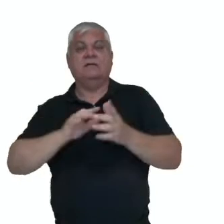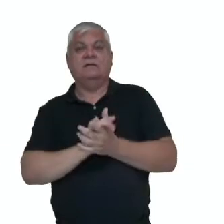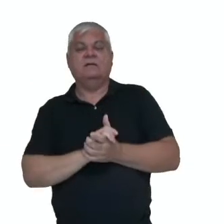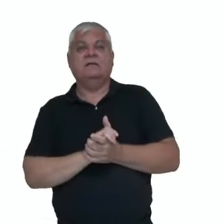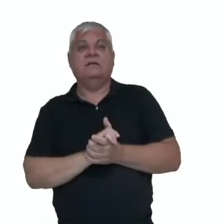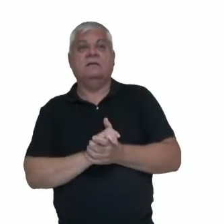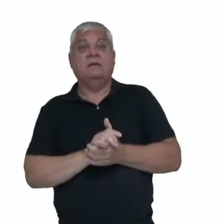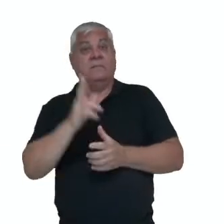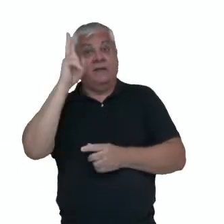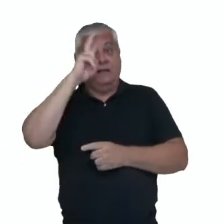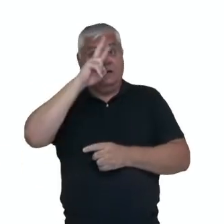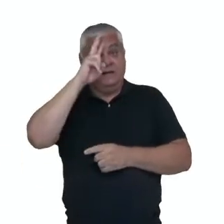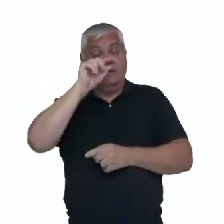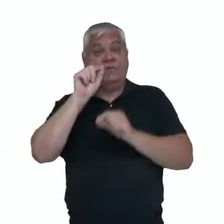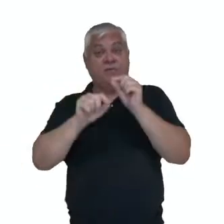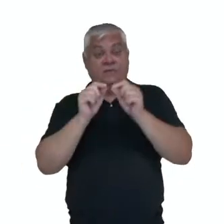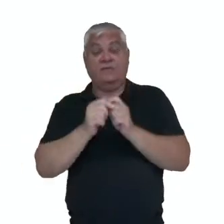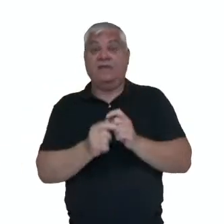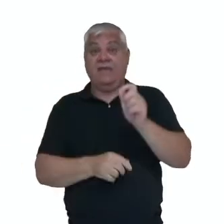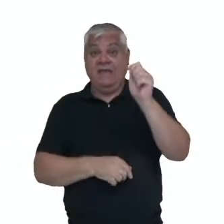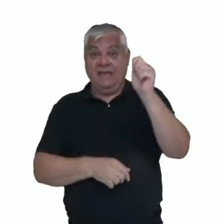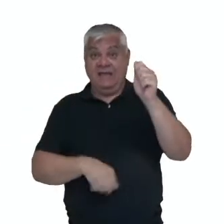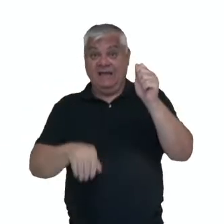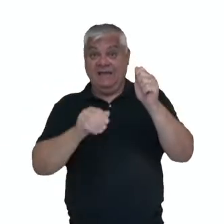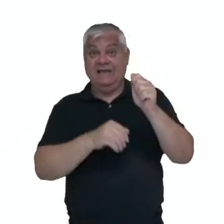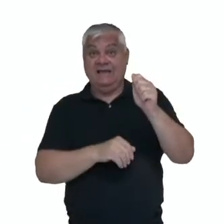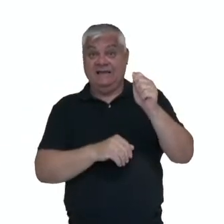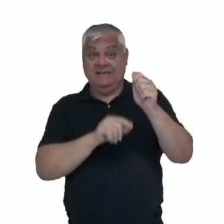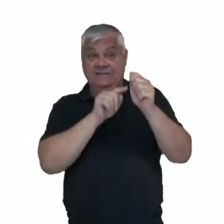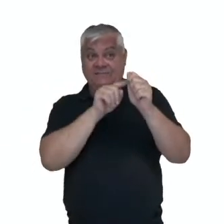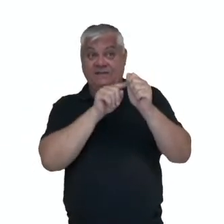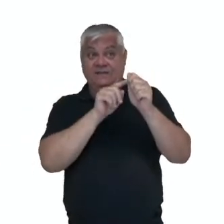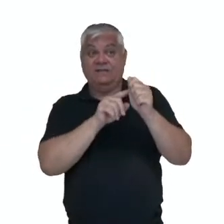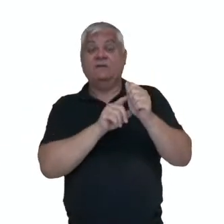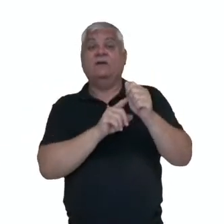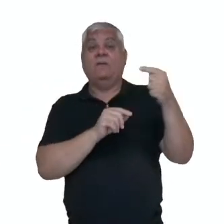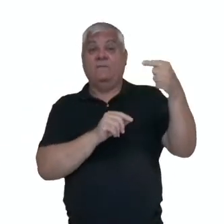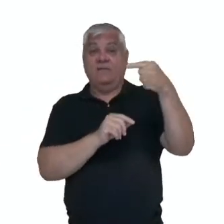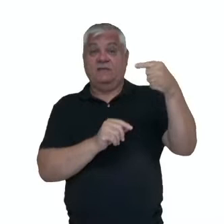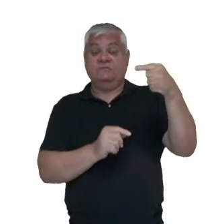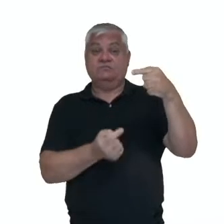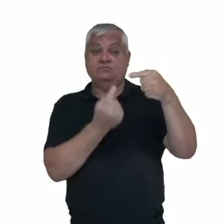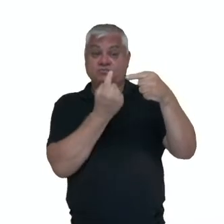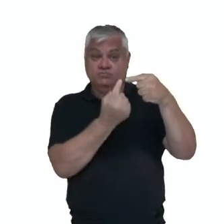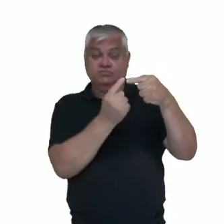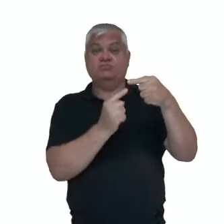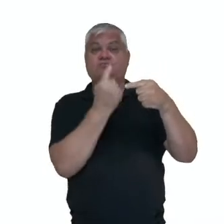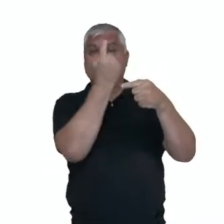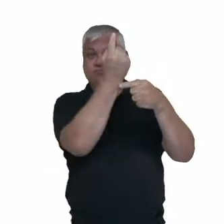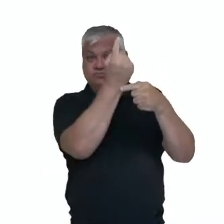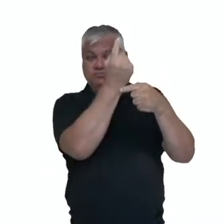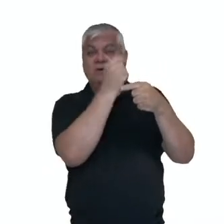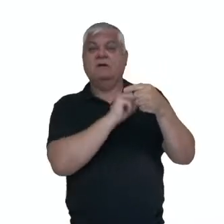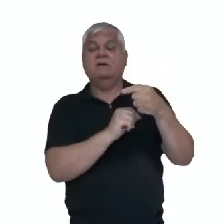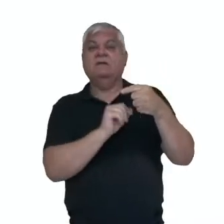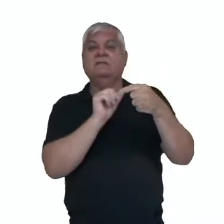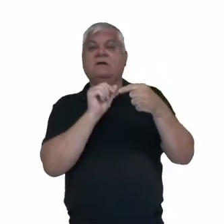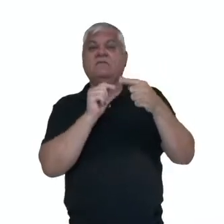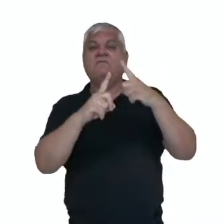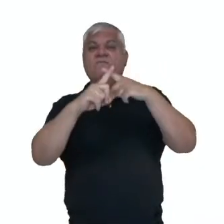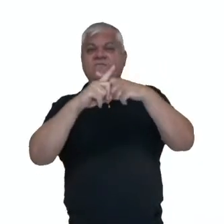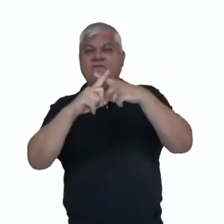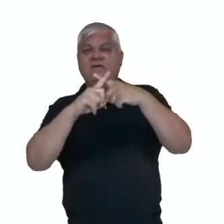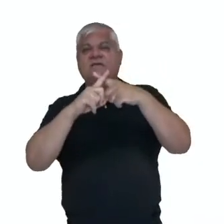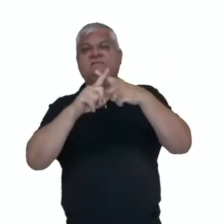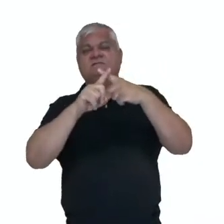lembrando que a função seno, ela tem, né, a imagem de menos um até um e foram multiplicados